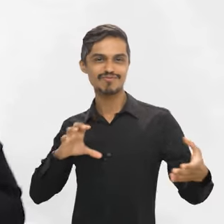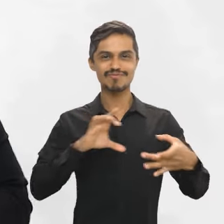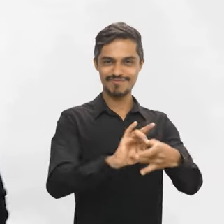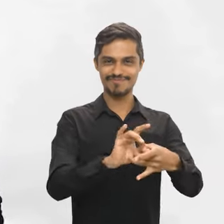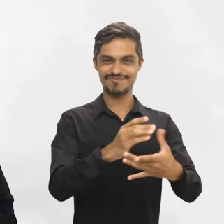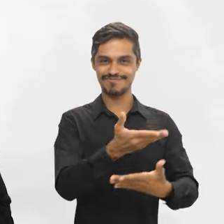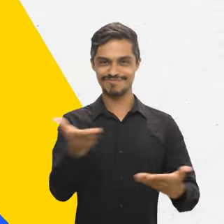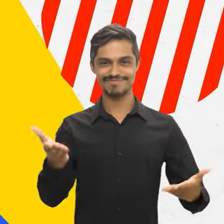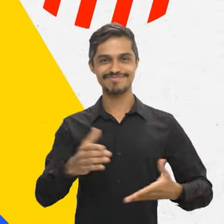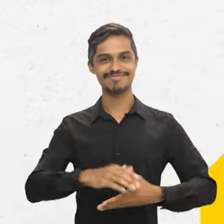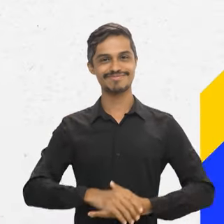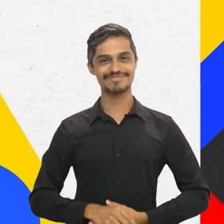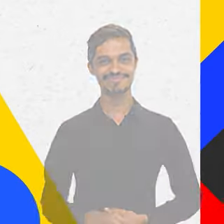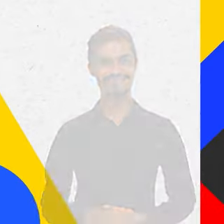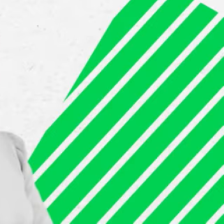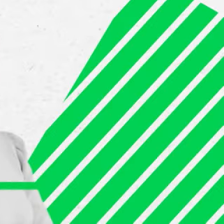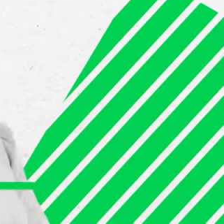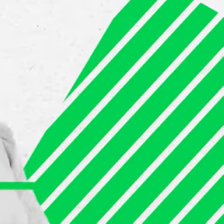povo brasileiro.